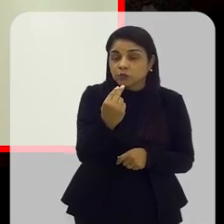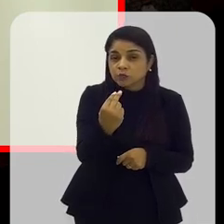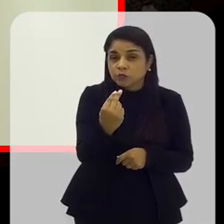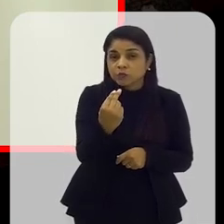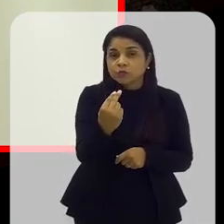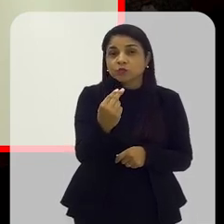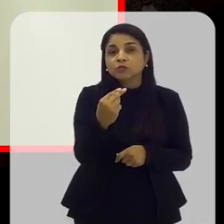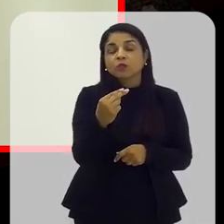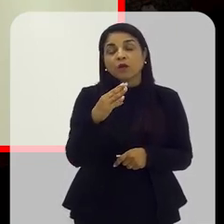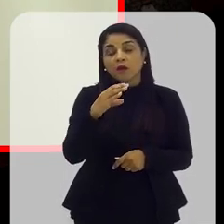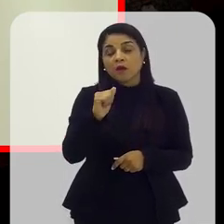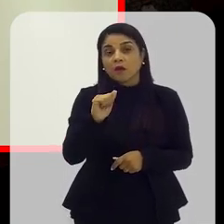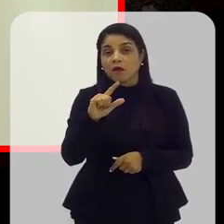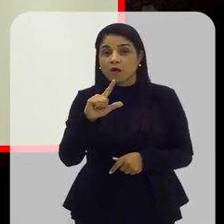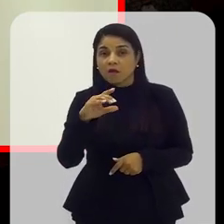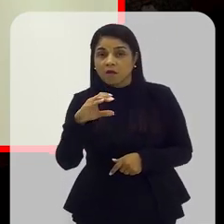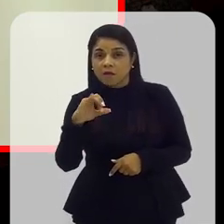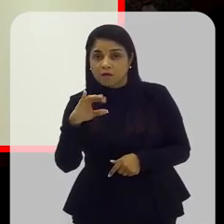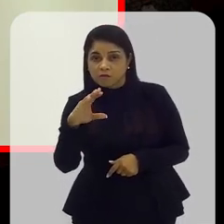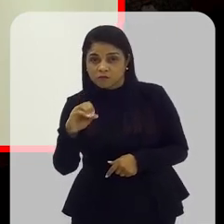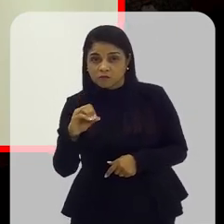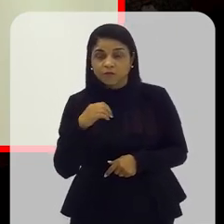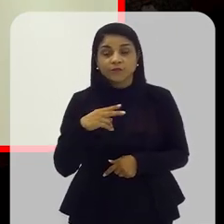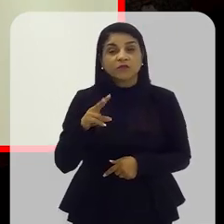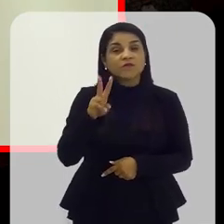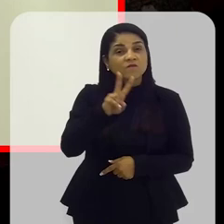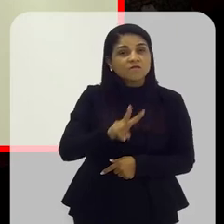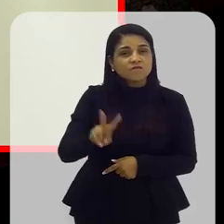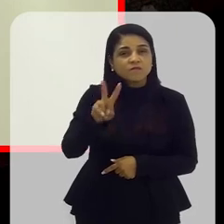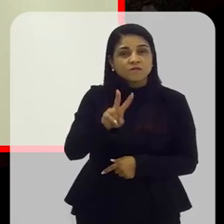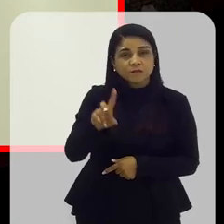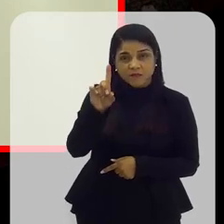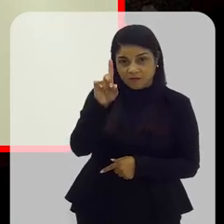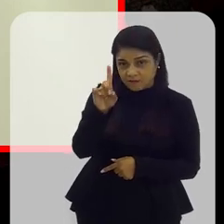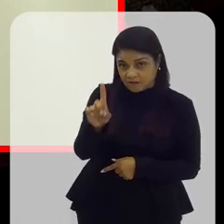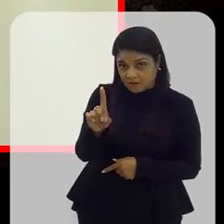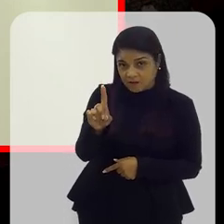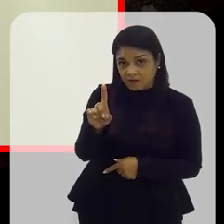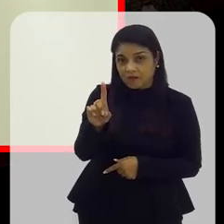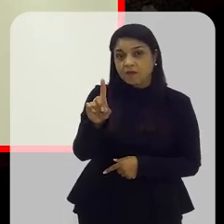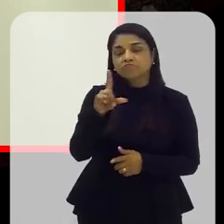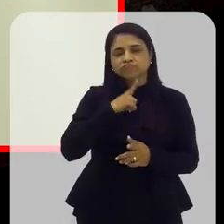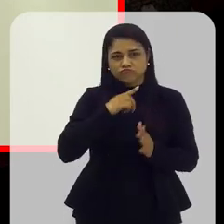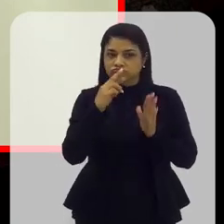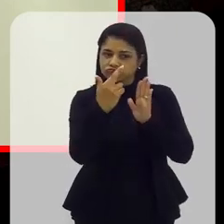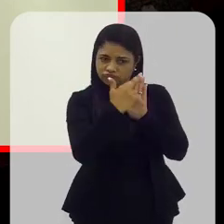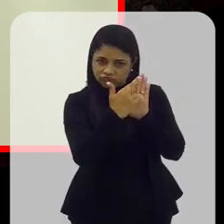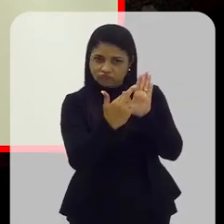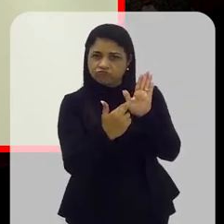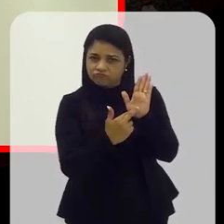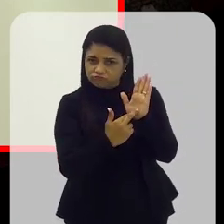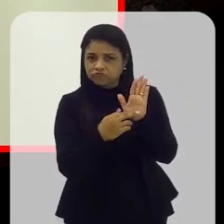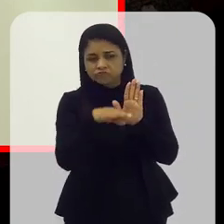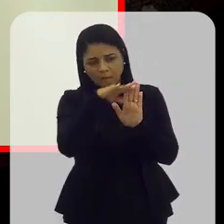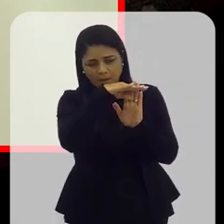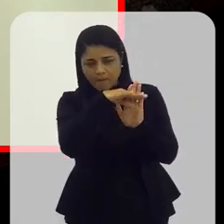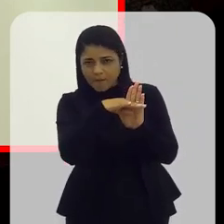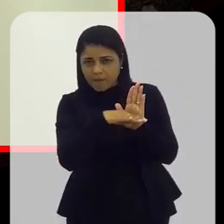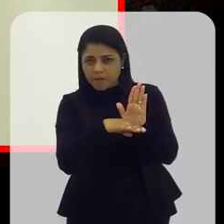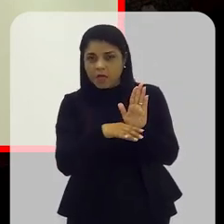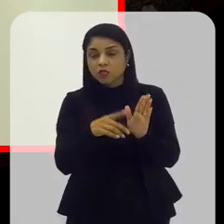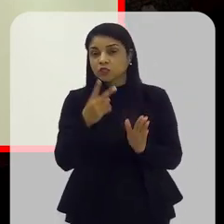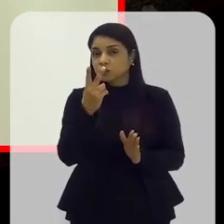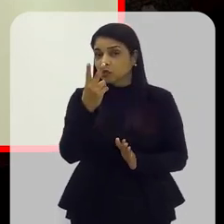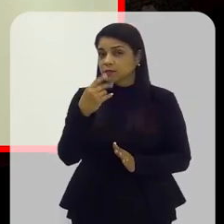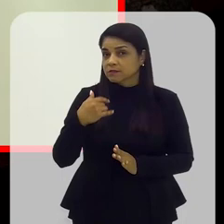nutrientes, como o cálcio, por exemplo, a vitamina D, já existe o protocolo de suplementação de vitamina D,